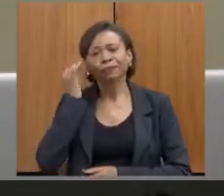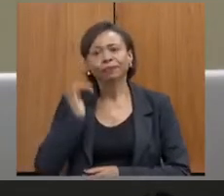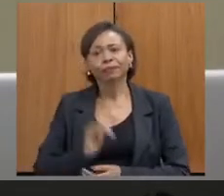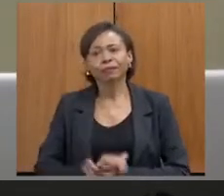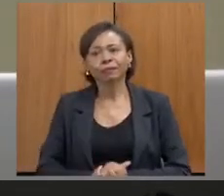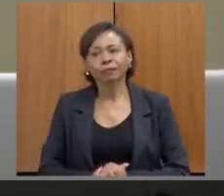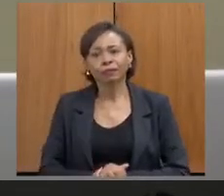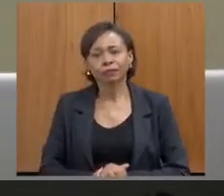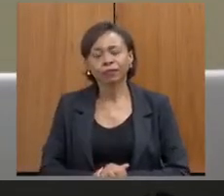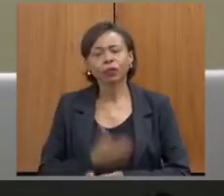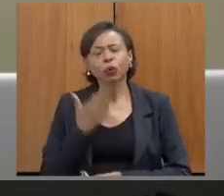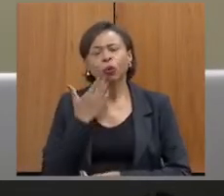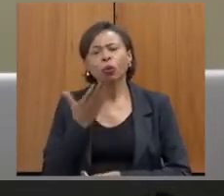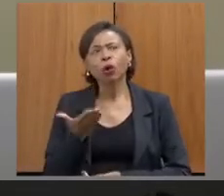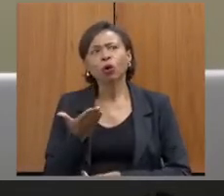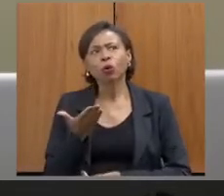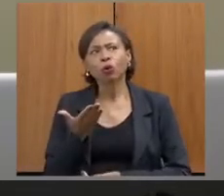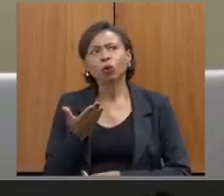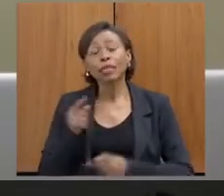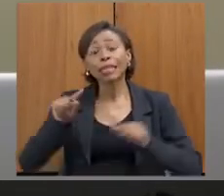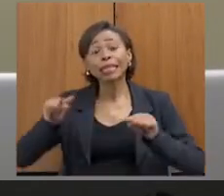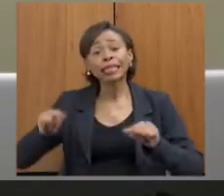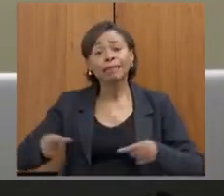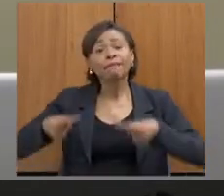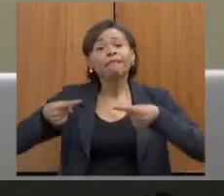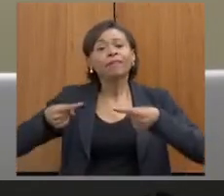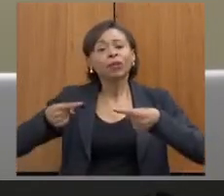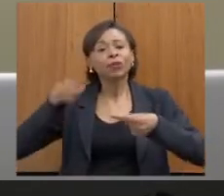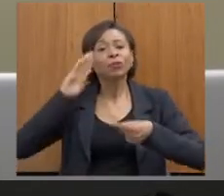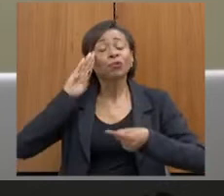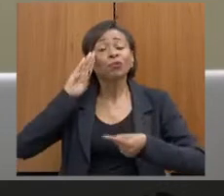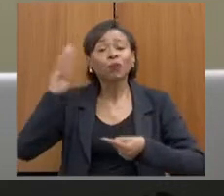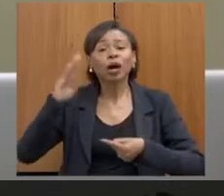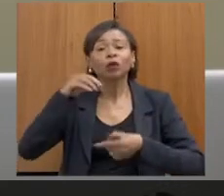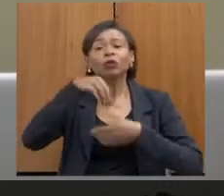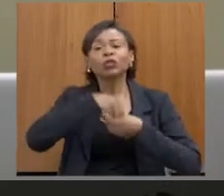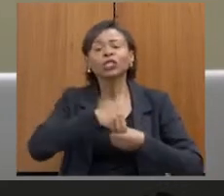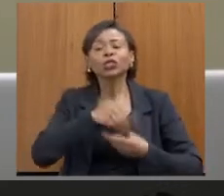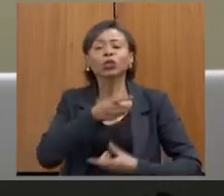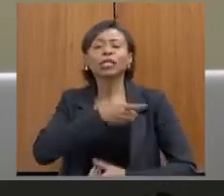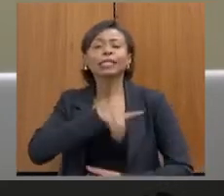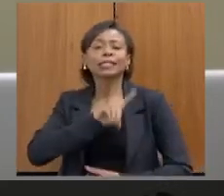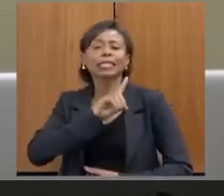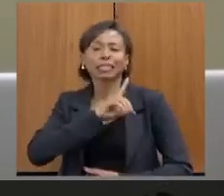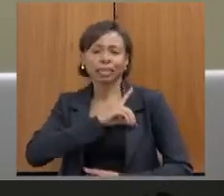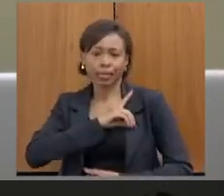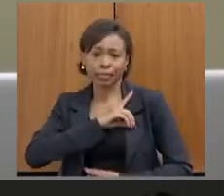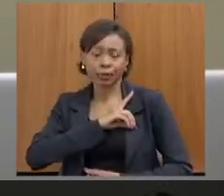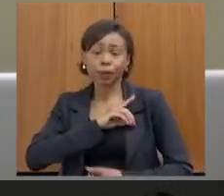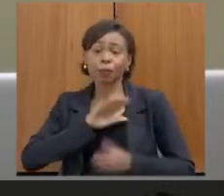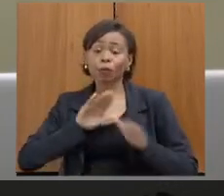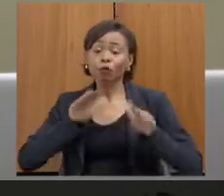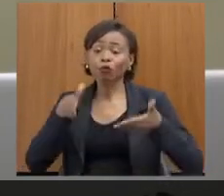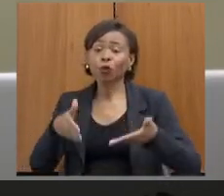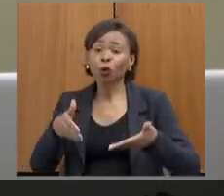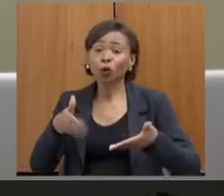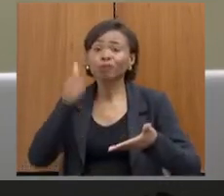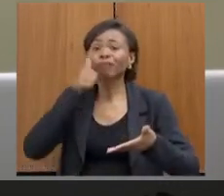Quais os principais desafios ou demandas existentes na unidade para o atendimento às mulheres,